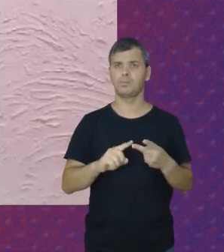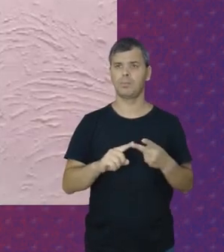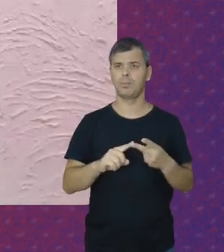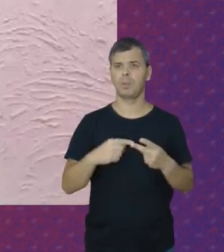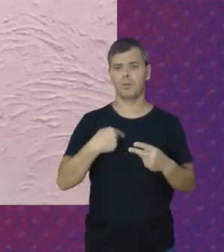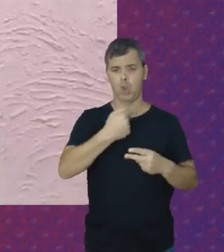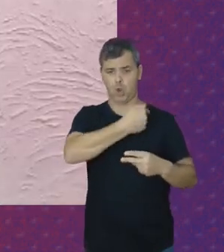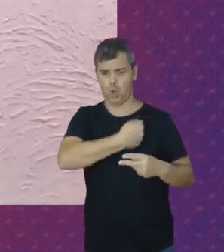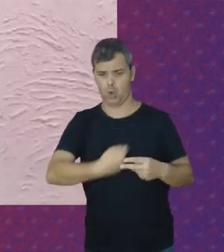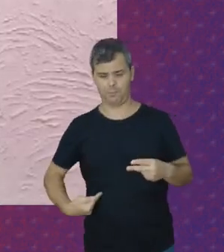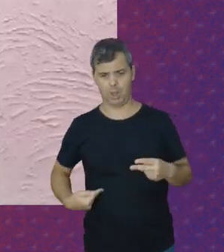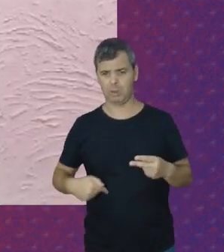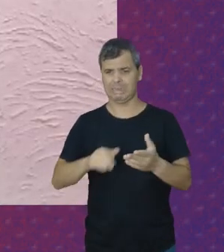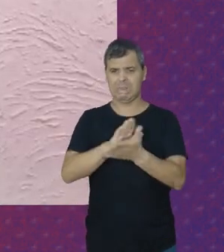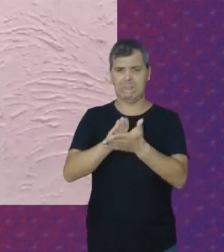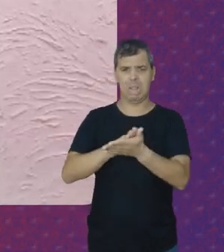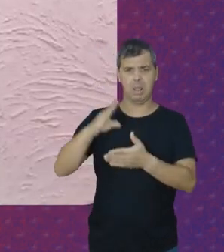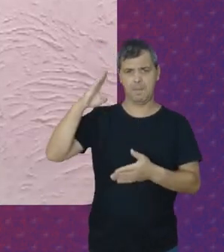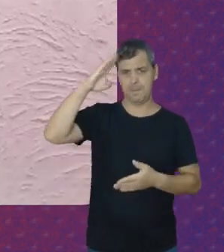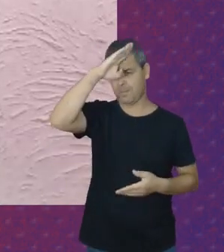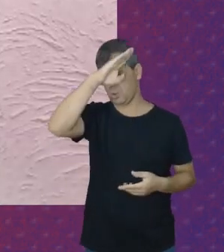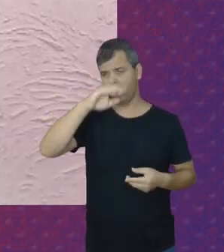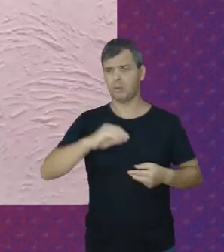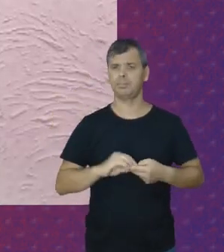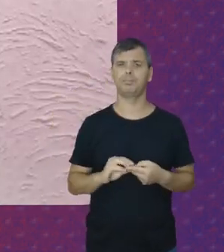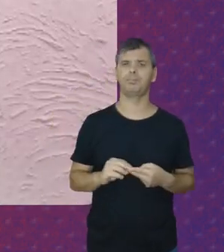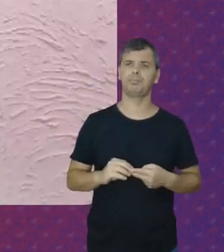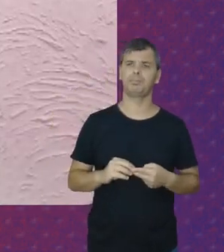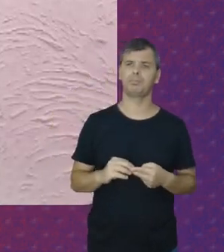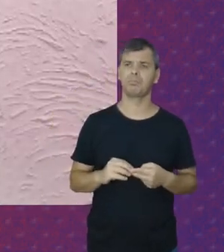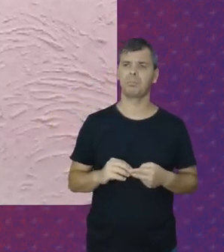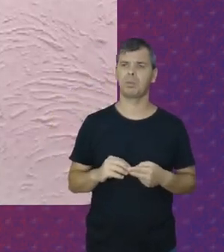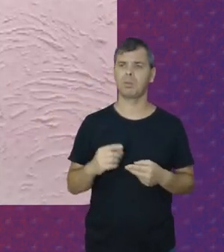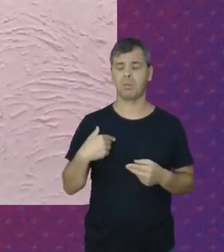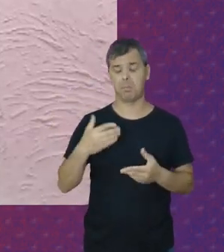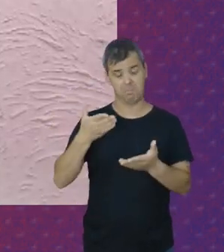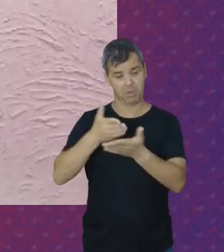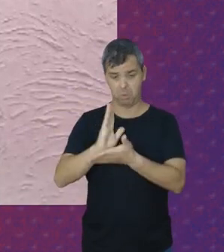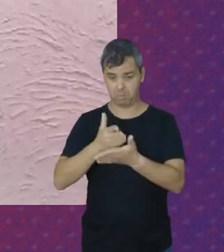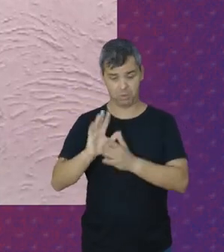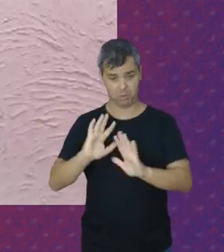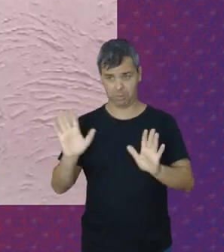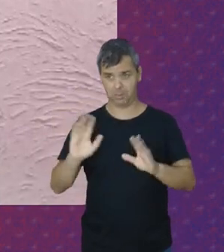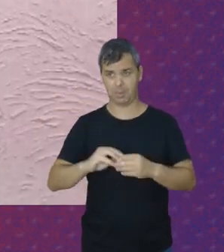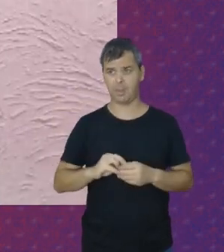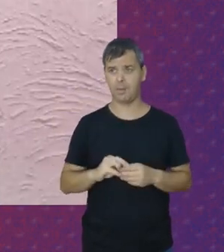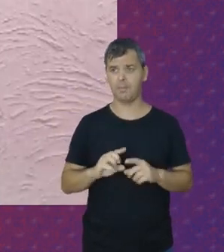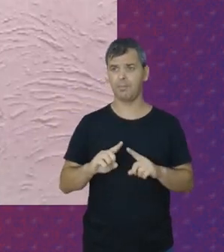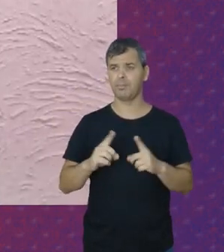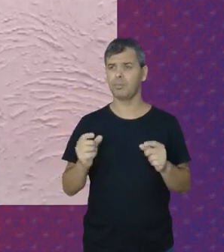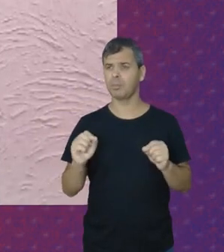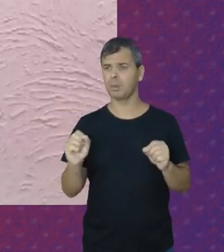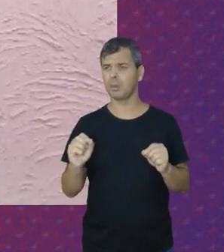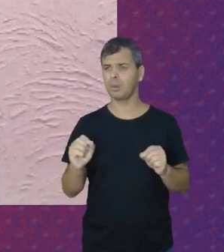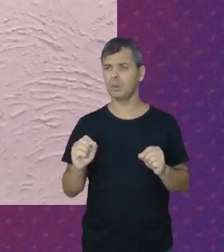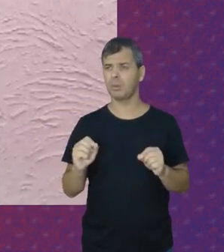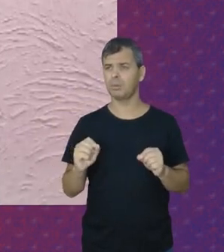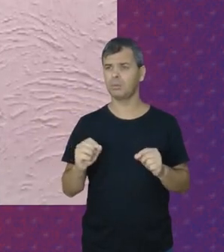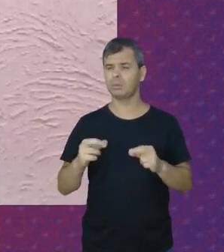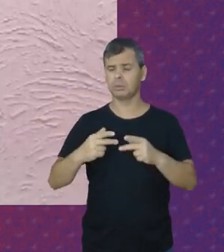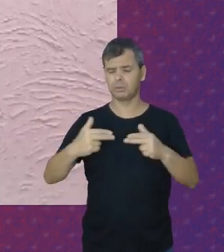desgoverno Que passou O governo passado Que passou Passou Então foi Muitas